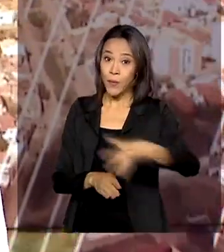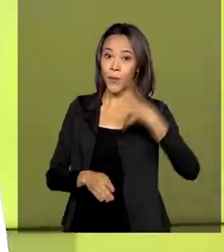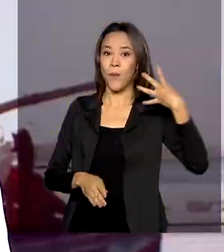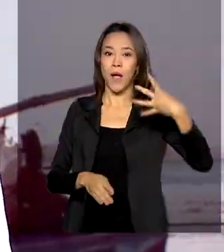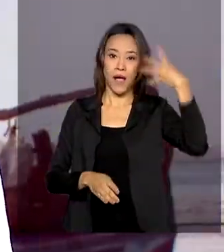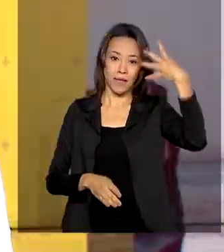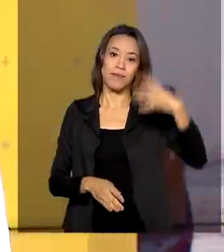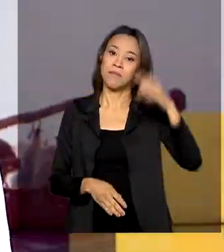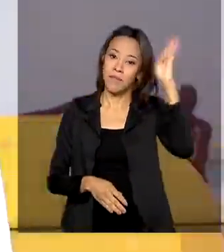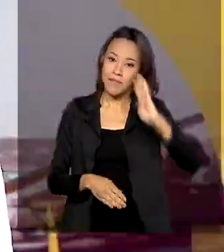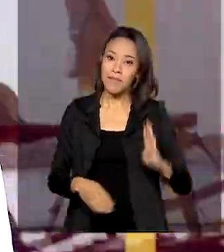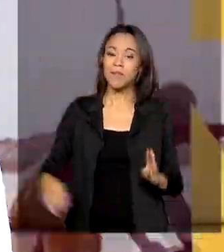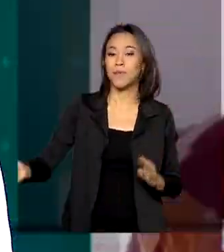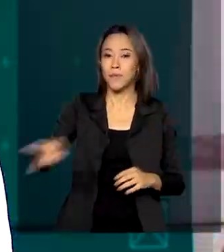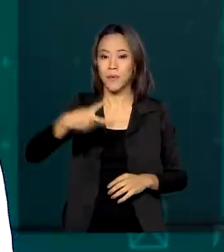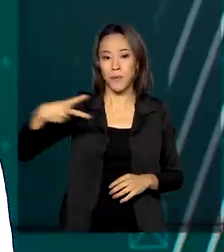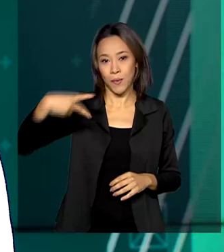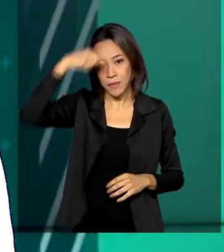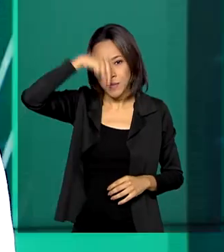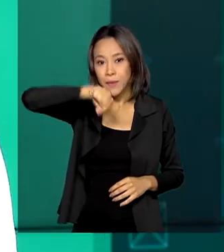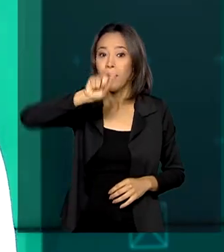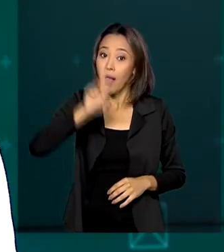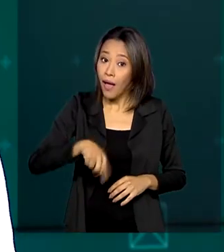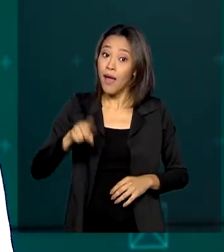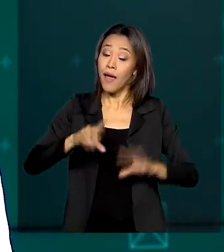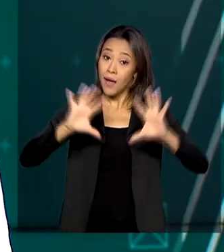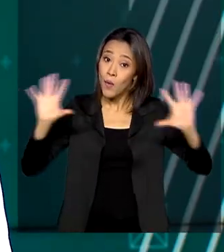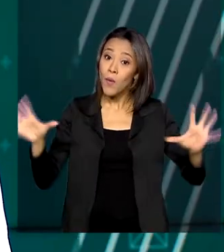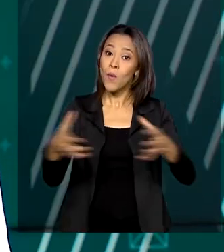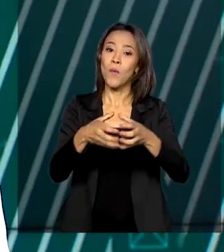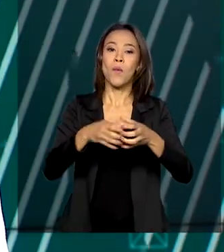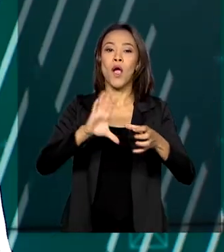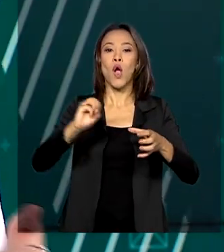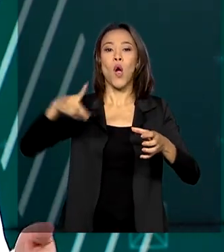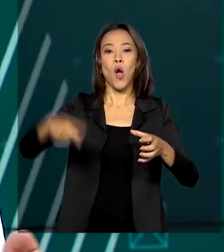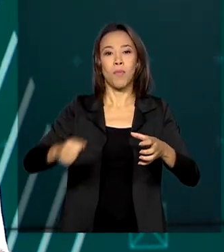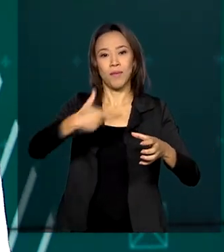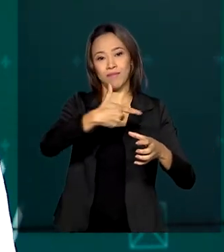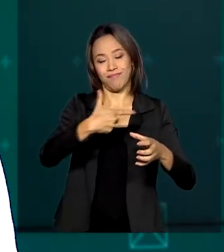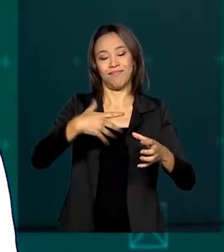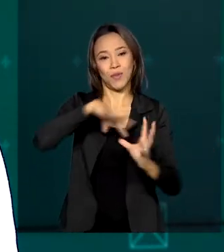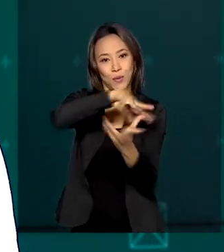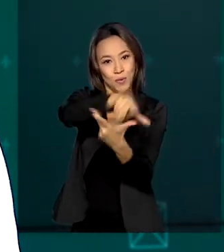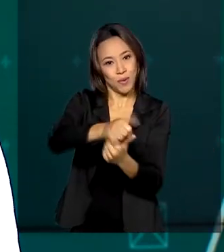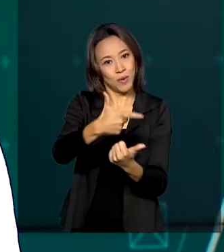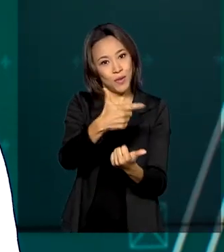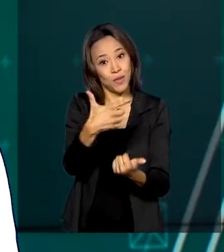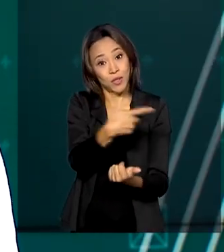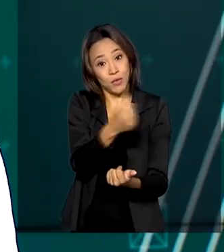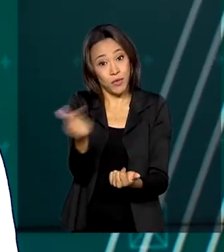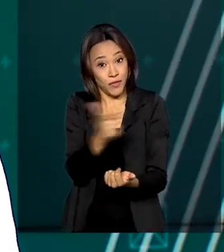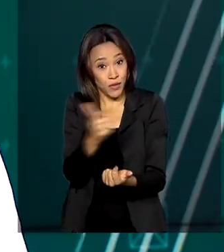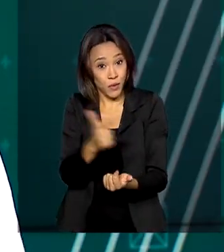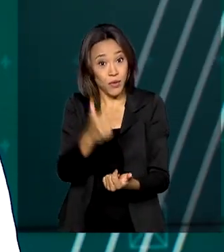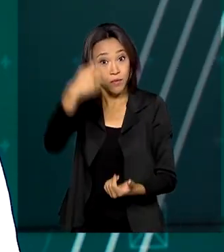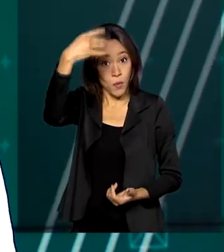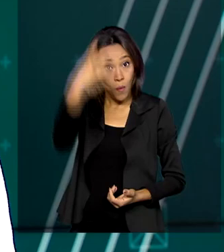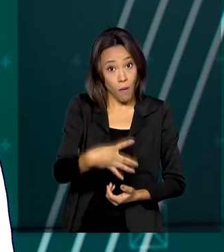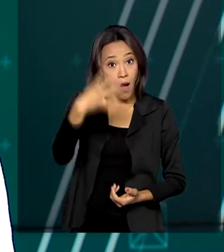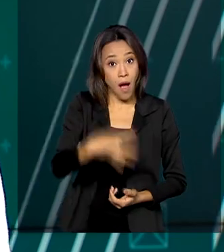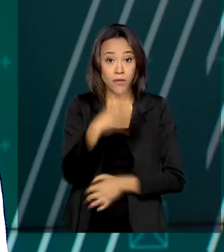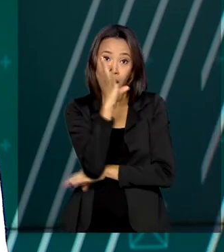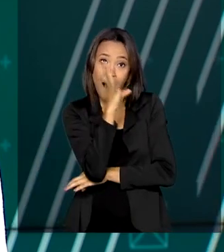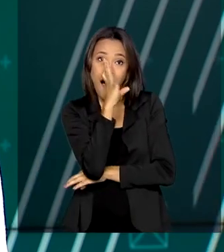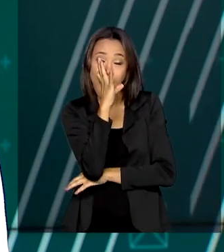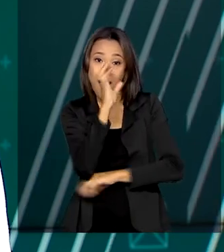jogo foi pela segunda rodada das eliminatórias da Copa do Mundo de 2022. A TV Brasil ficou em quarto lugar na média nacional